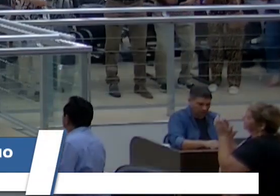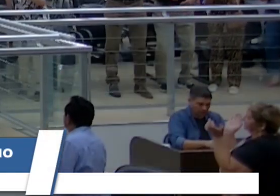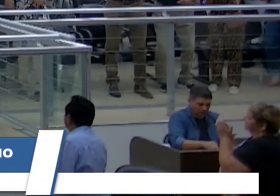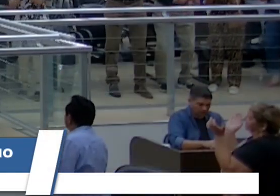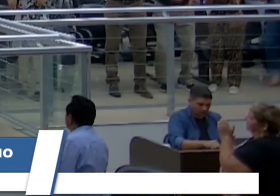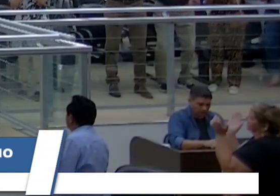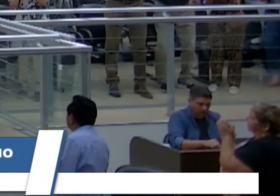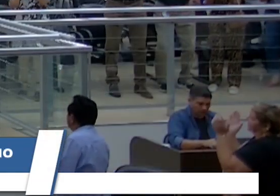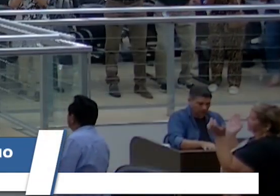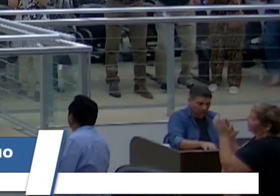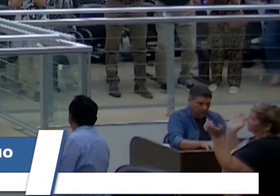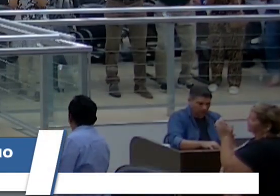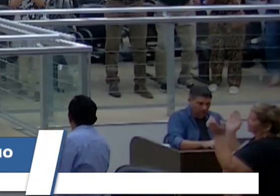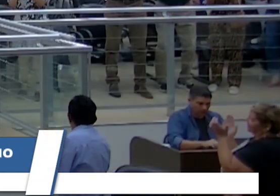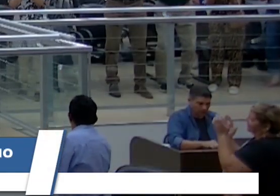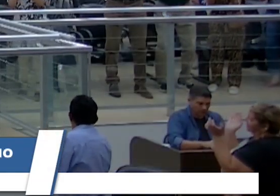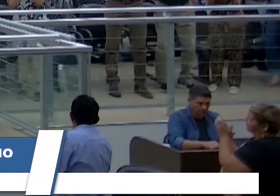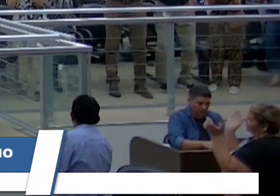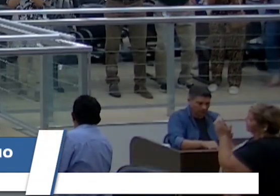todos.